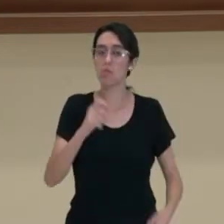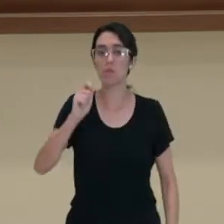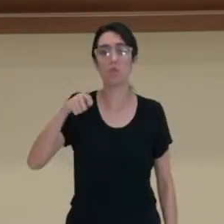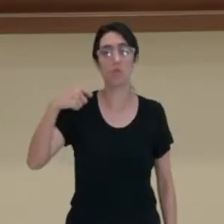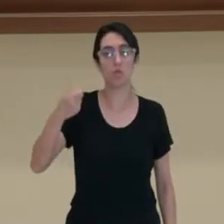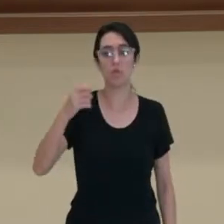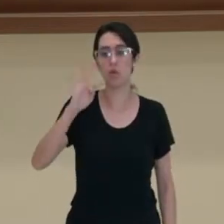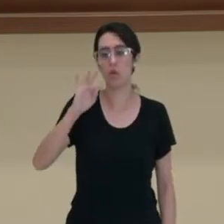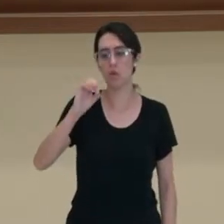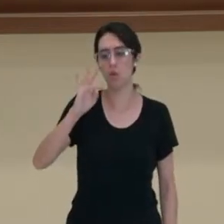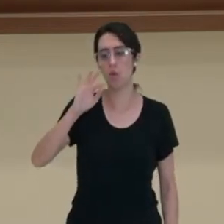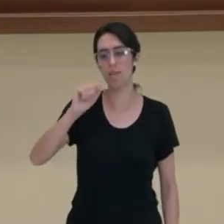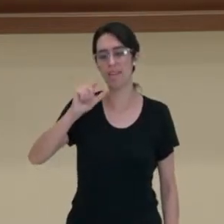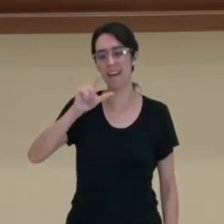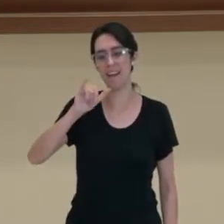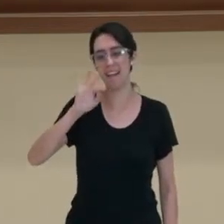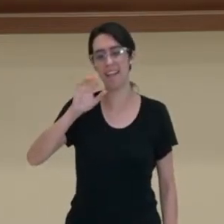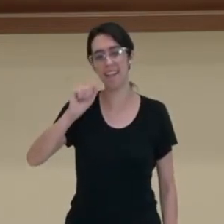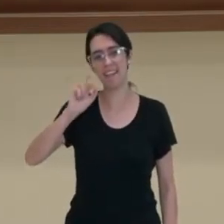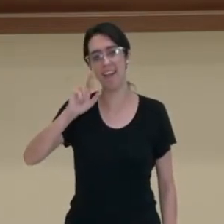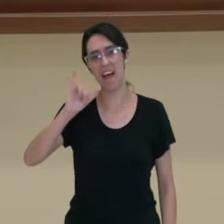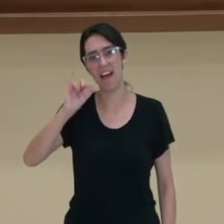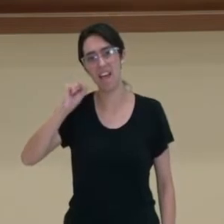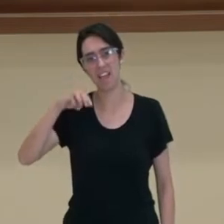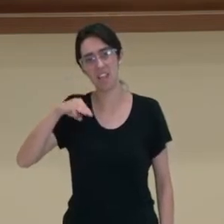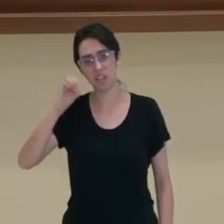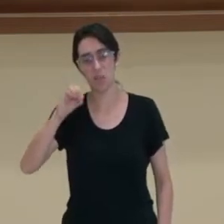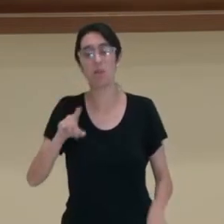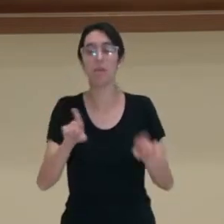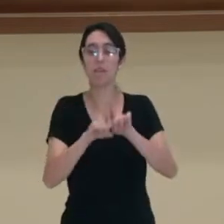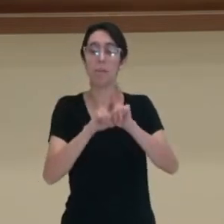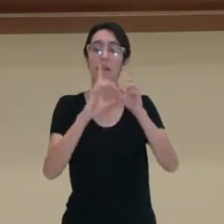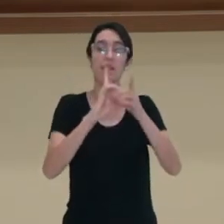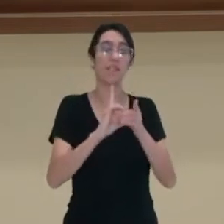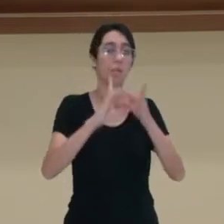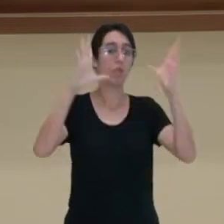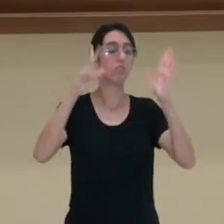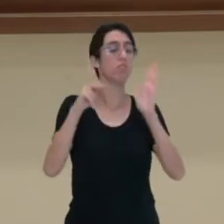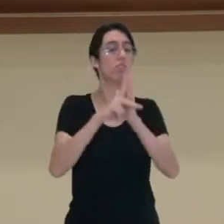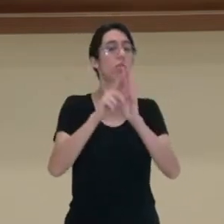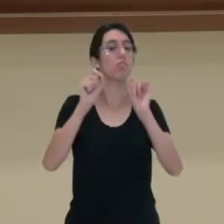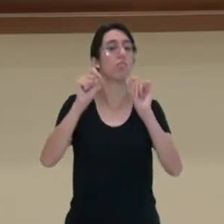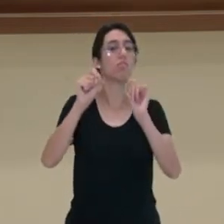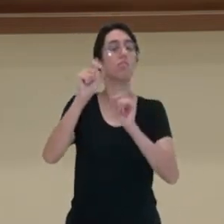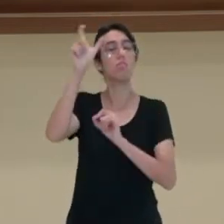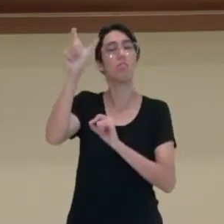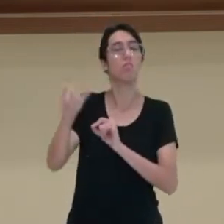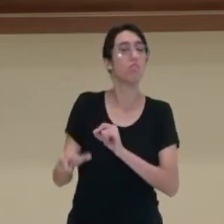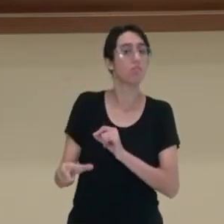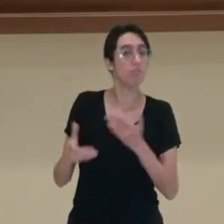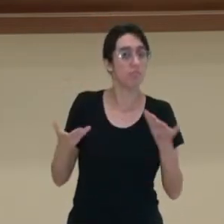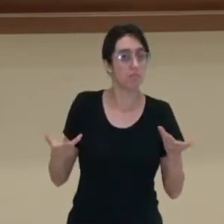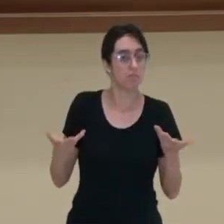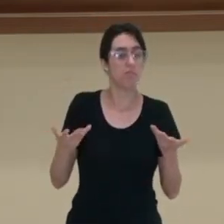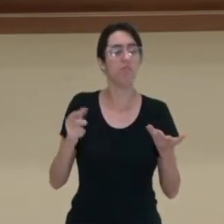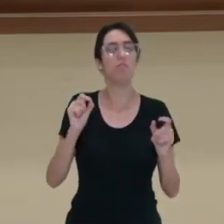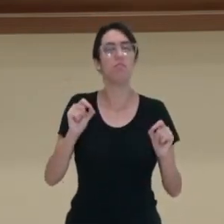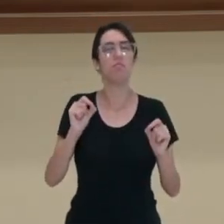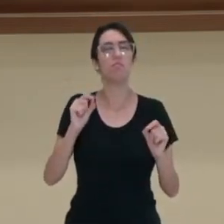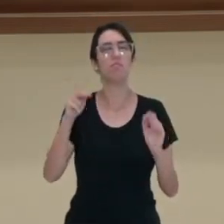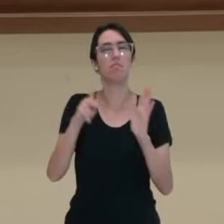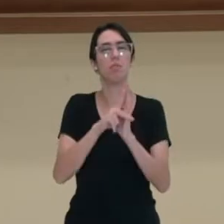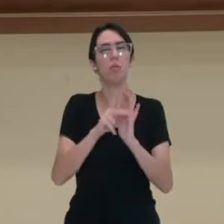totalitarismo e democracia a partir da perspectiva da defesa dos direitos